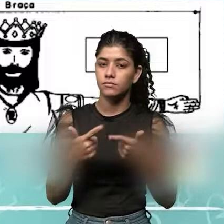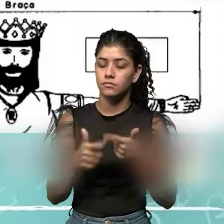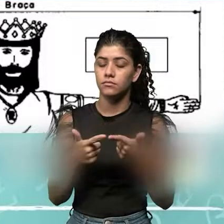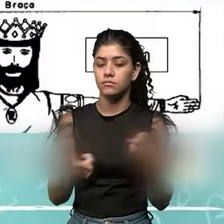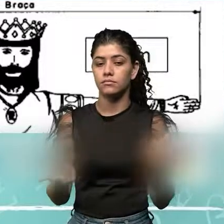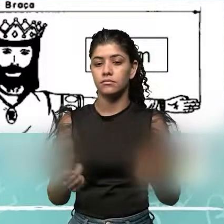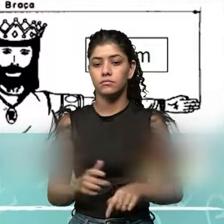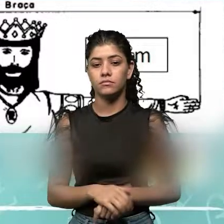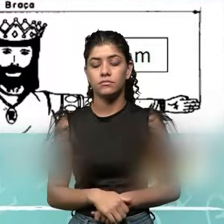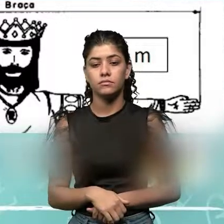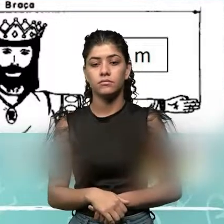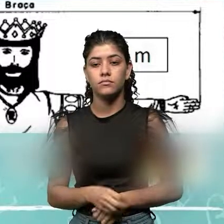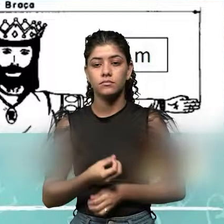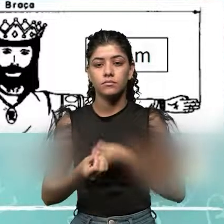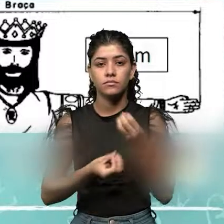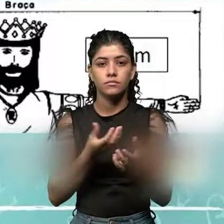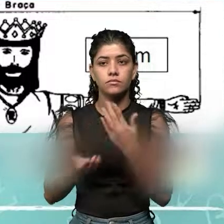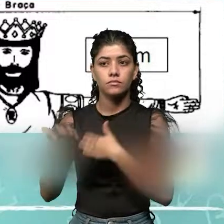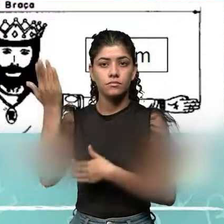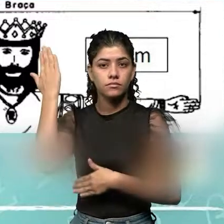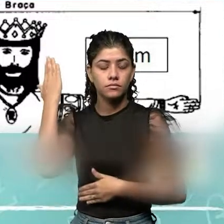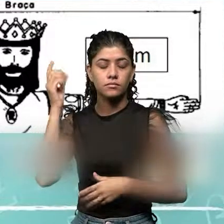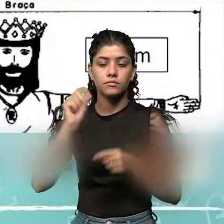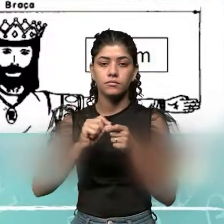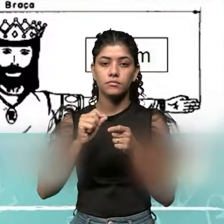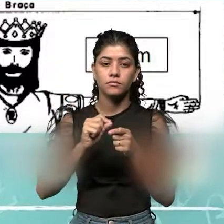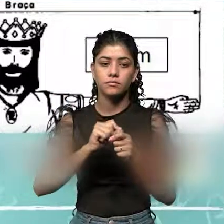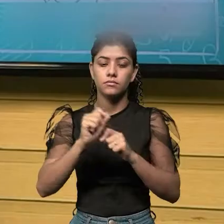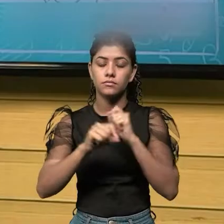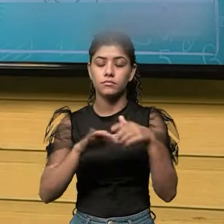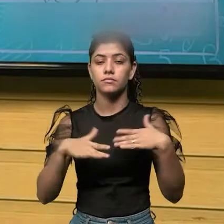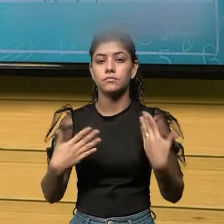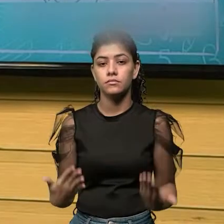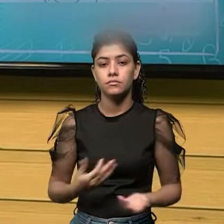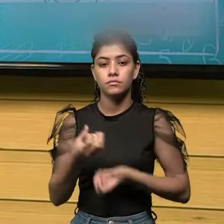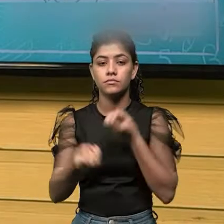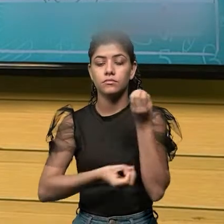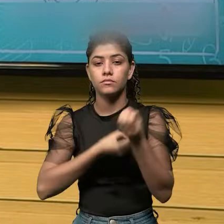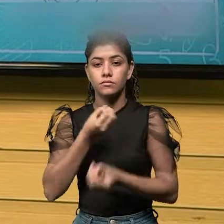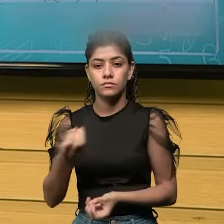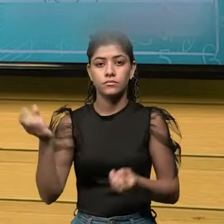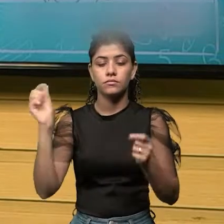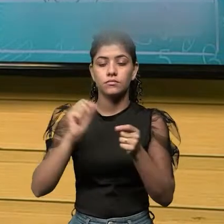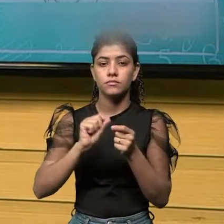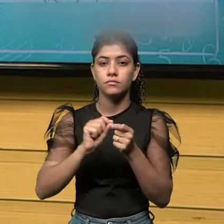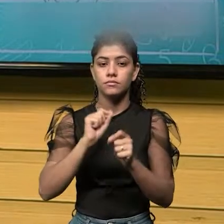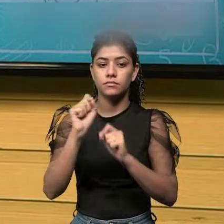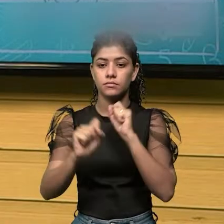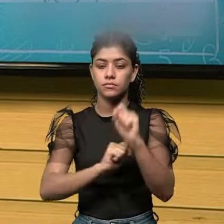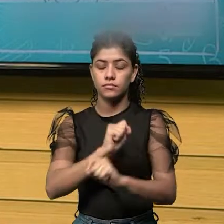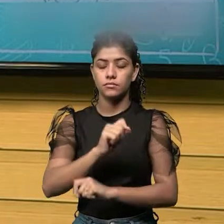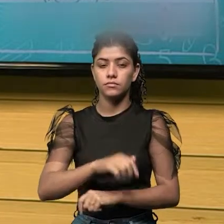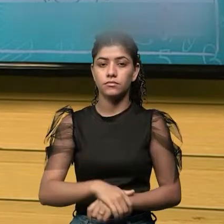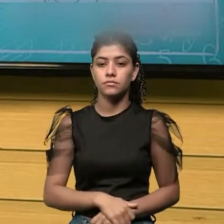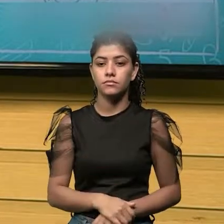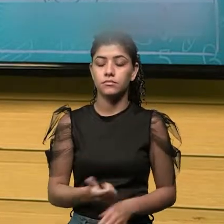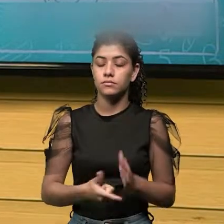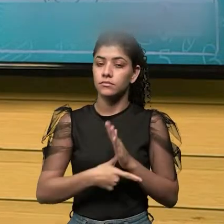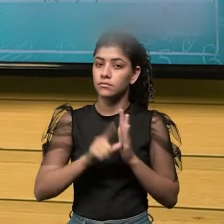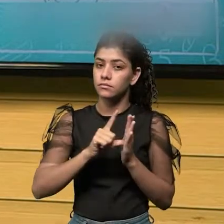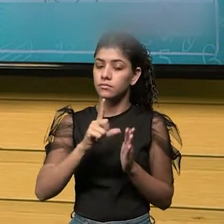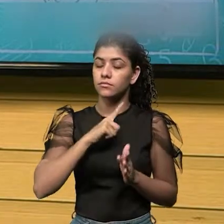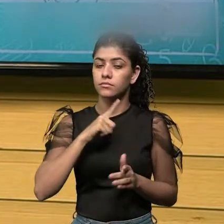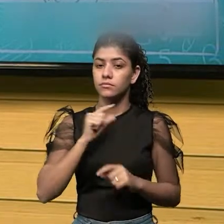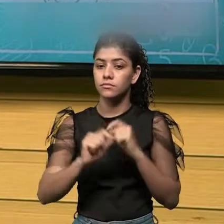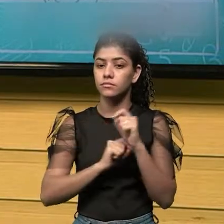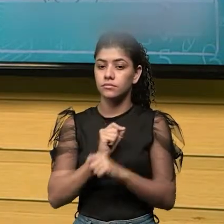Como o homem fazia antes dos aparelhos de medidas? Então, como é que se faziam as medidas antes que nós